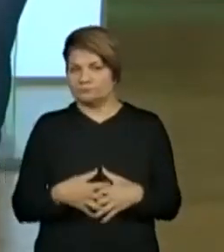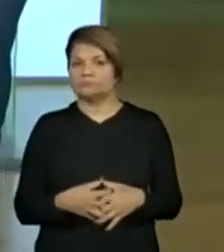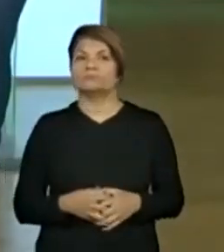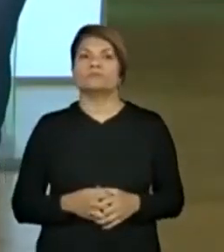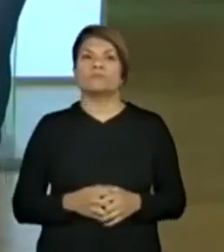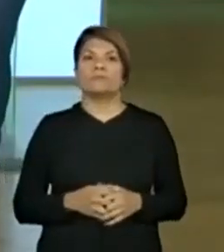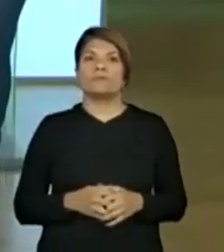Vamos lá?